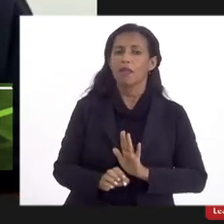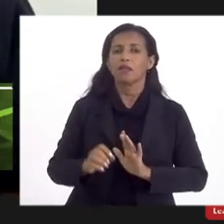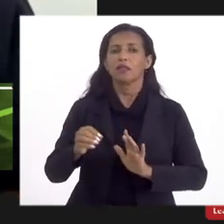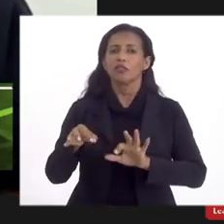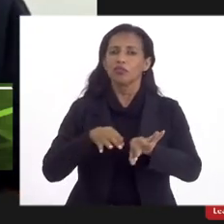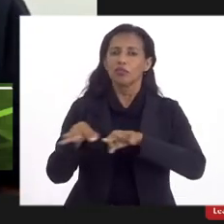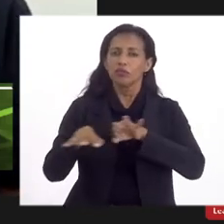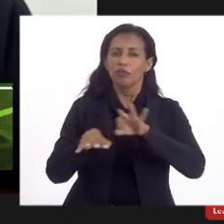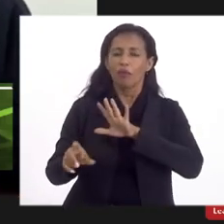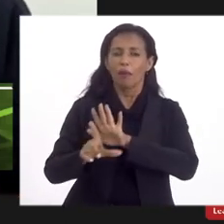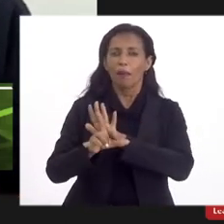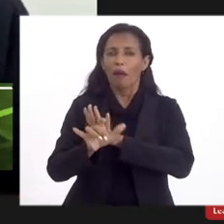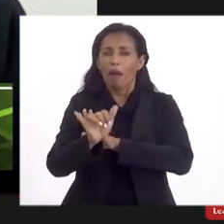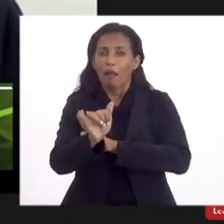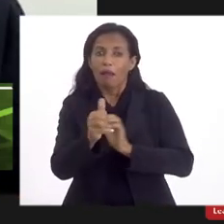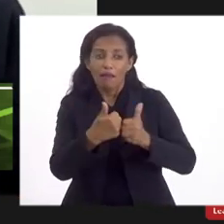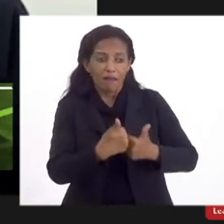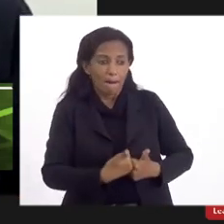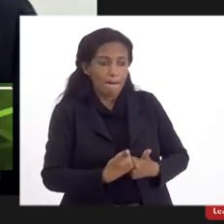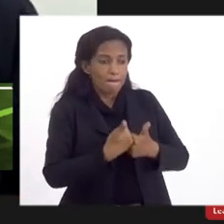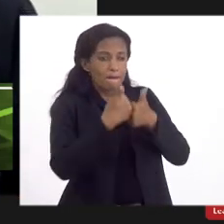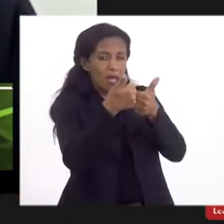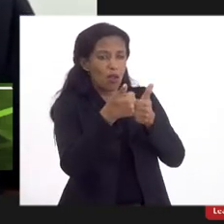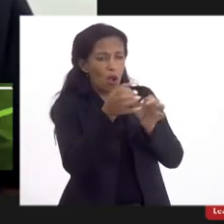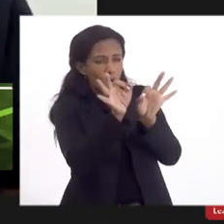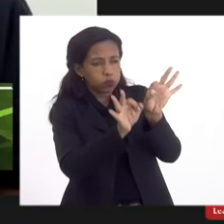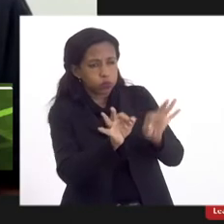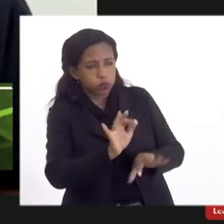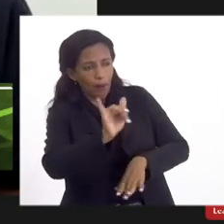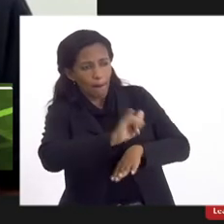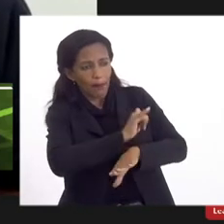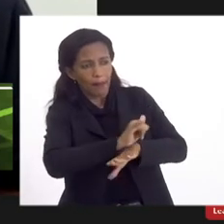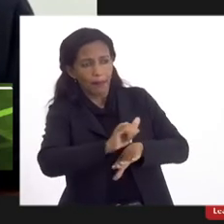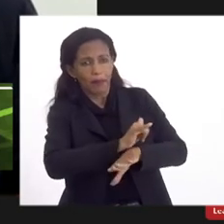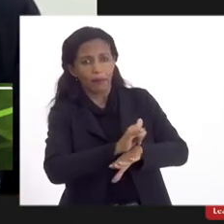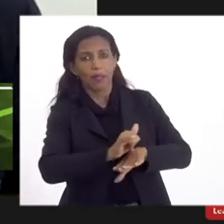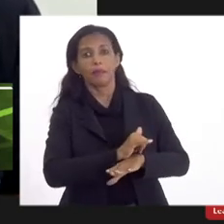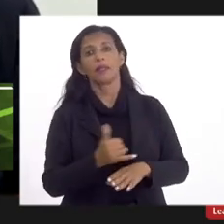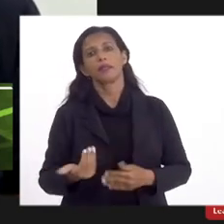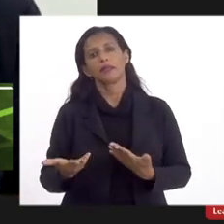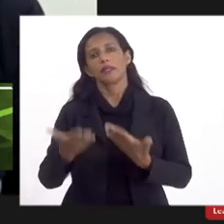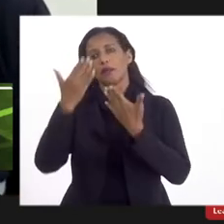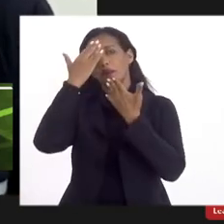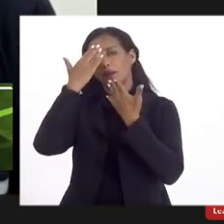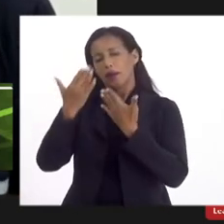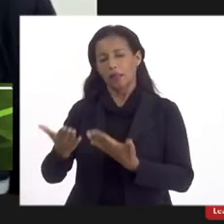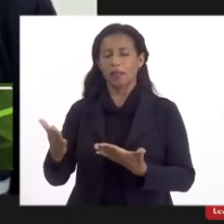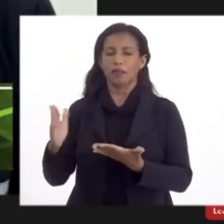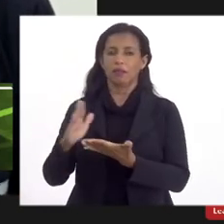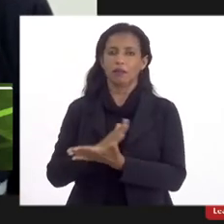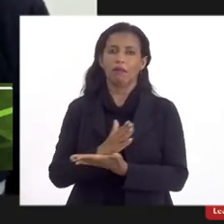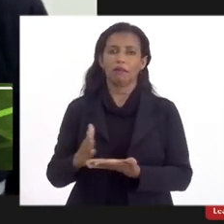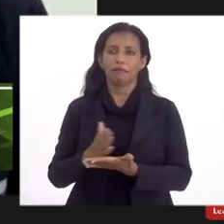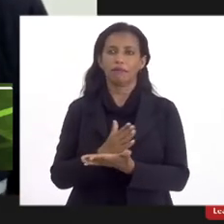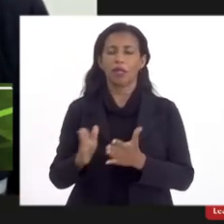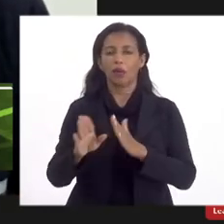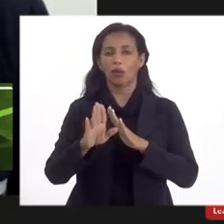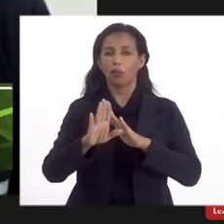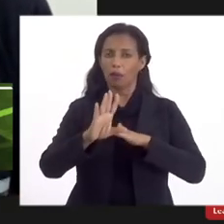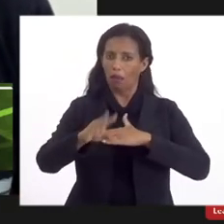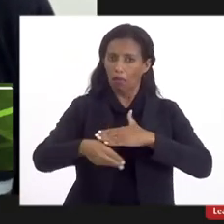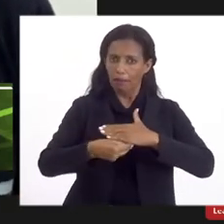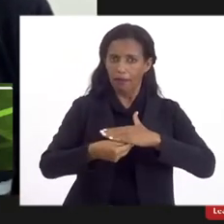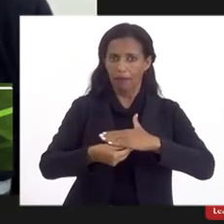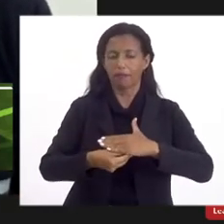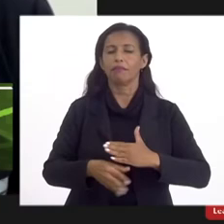lei fique o melhor possível então agradeço aqui algumas algumas emendas